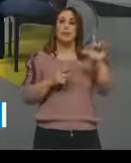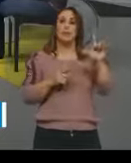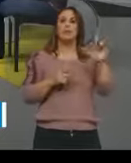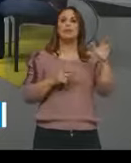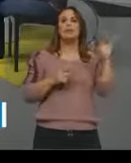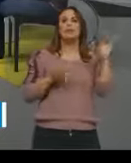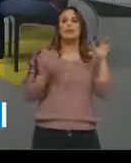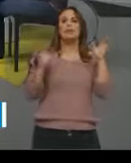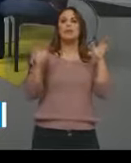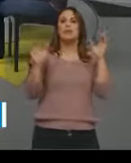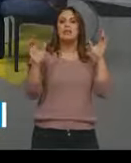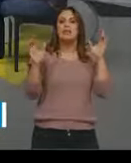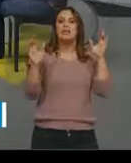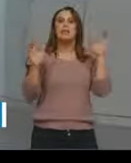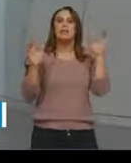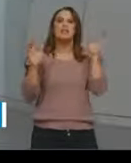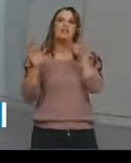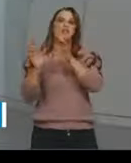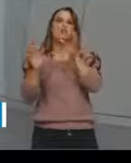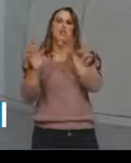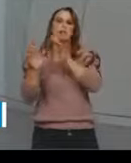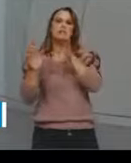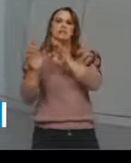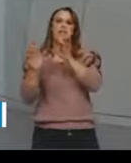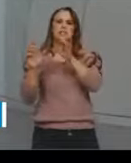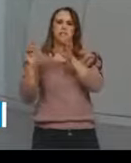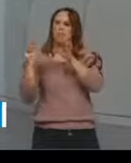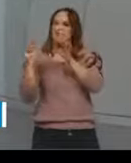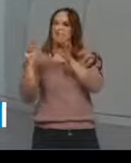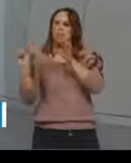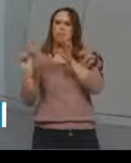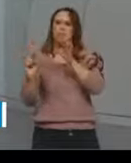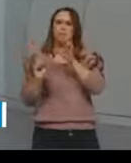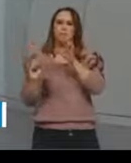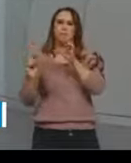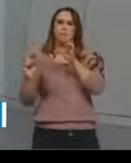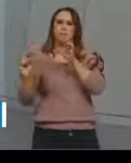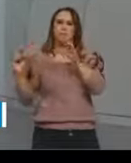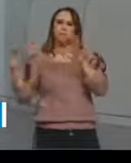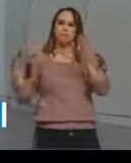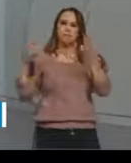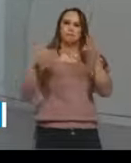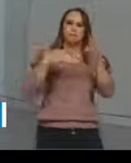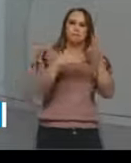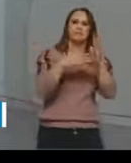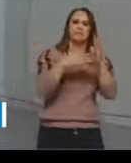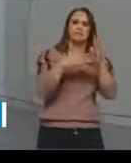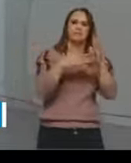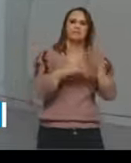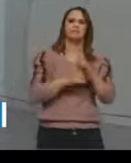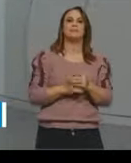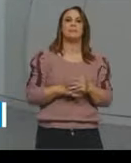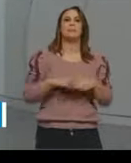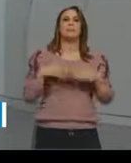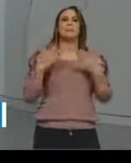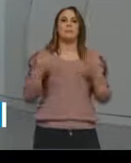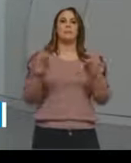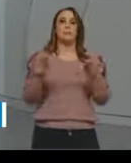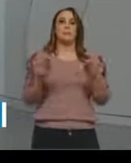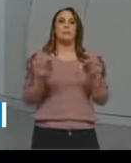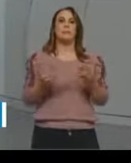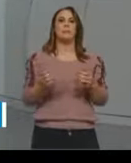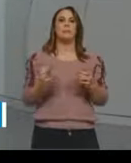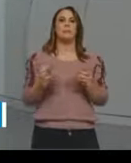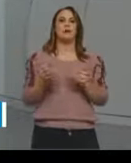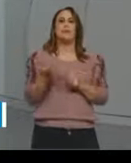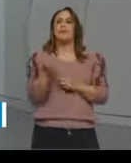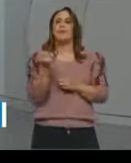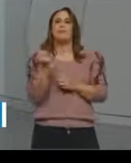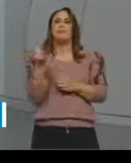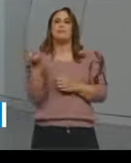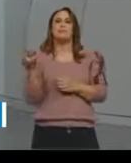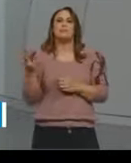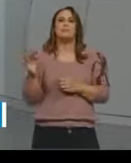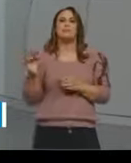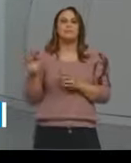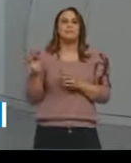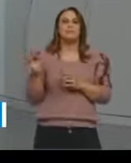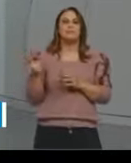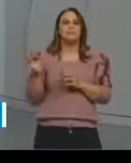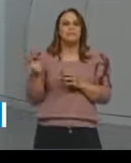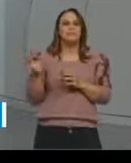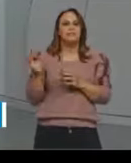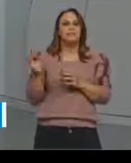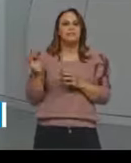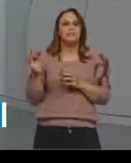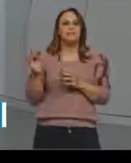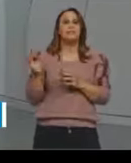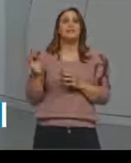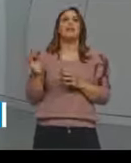sobre esse deslocamento do fragmento de DNA. Então a concentração é algo que desempenha então um papel importante. Então se o